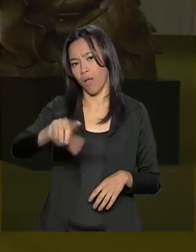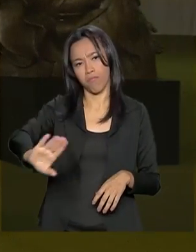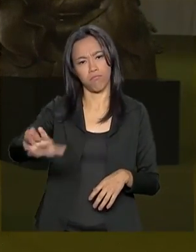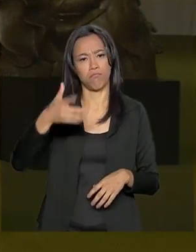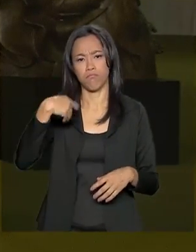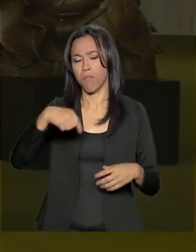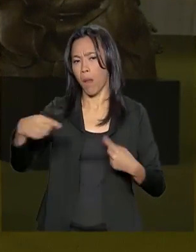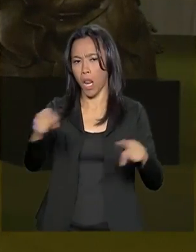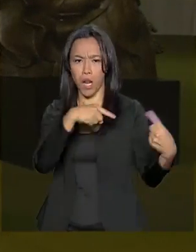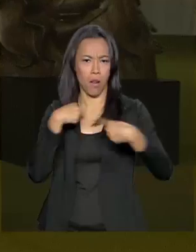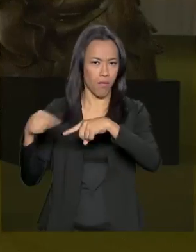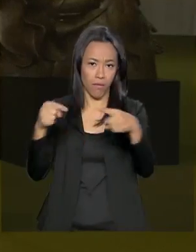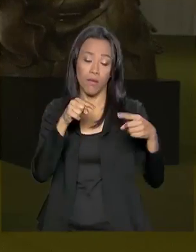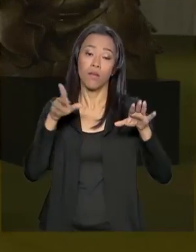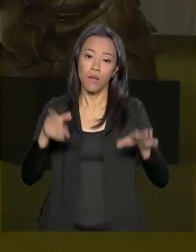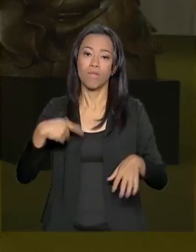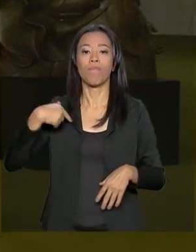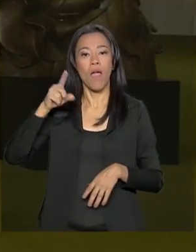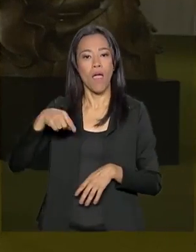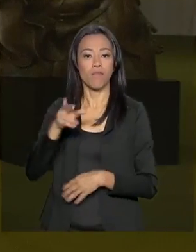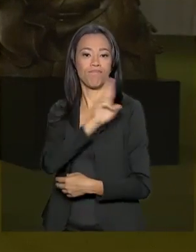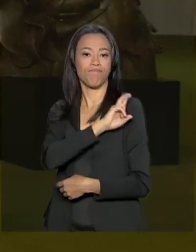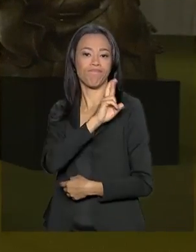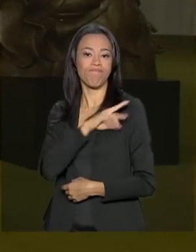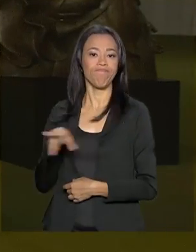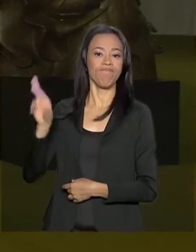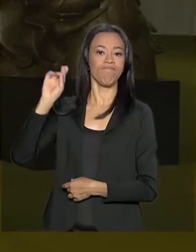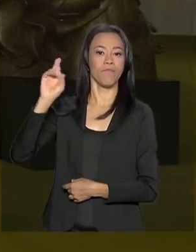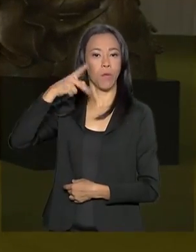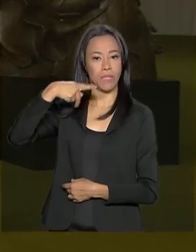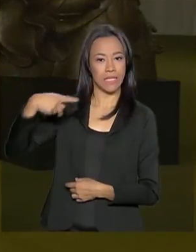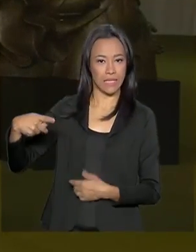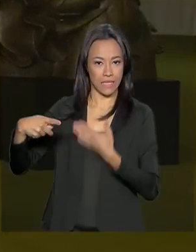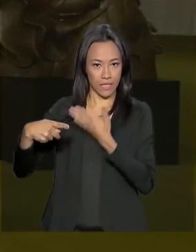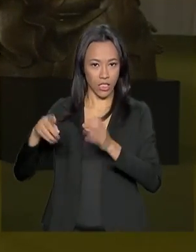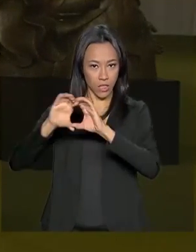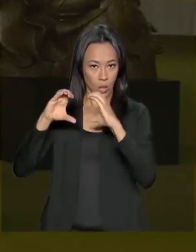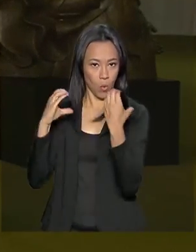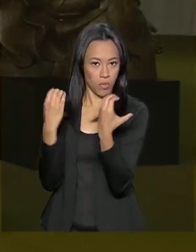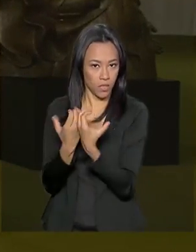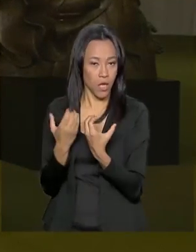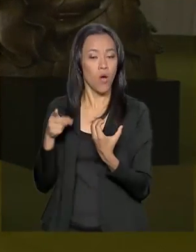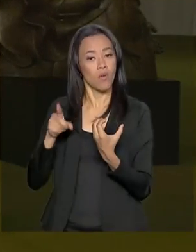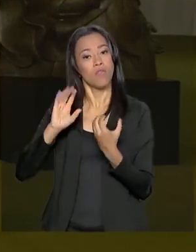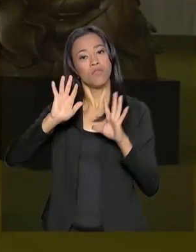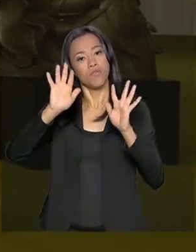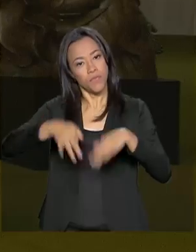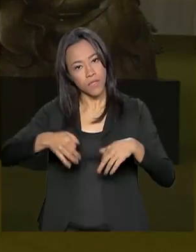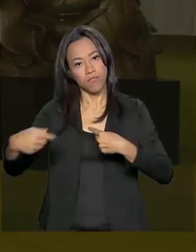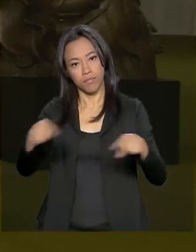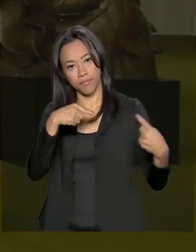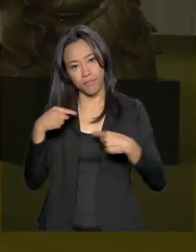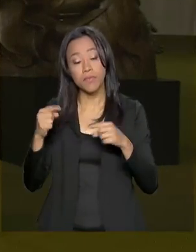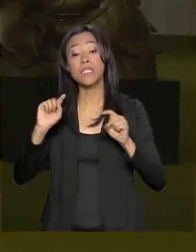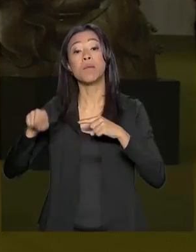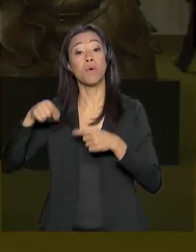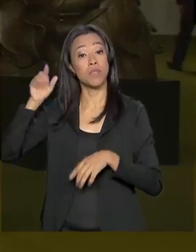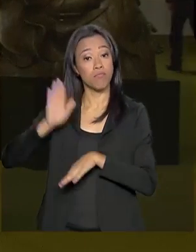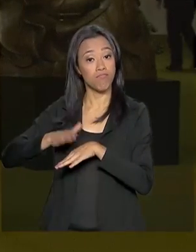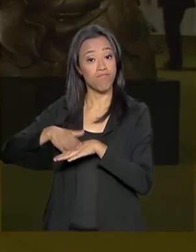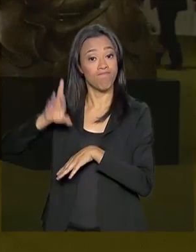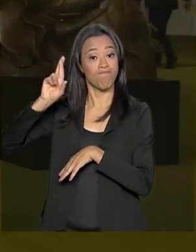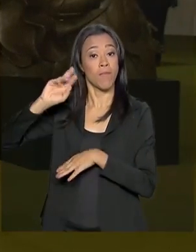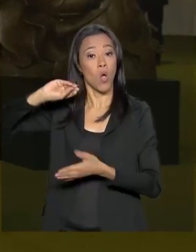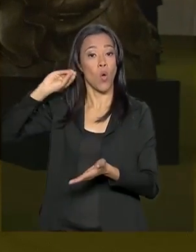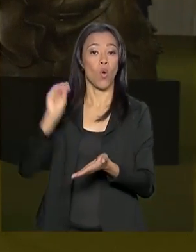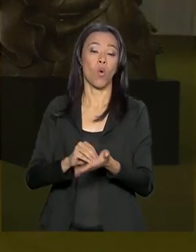Caberá, então, ao presidente da comissão, o deputado Marcelo Ramos, concluir essa fase de discussão e marcar também uma data para